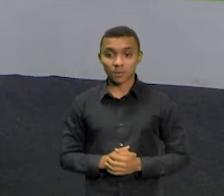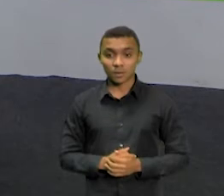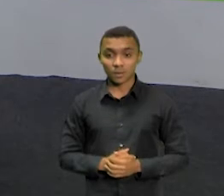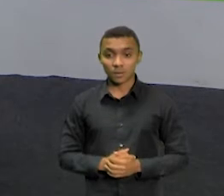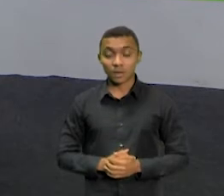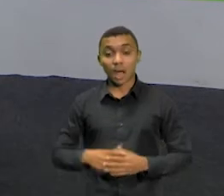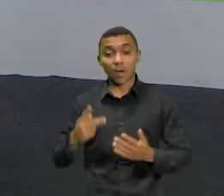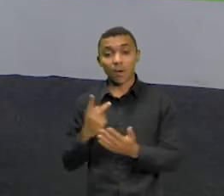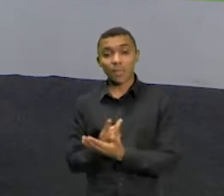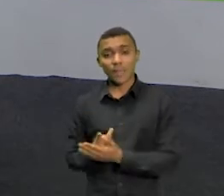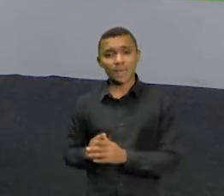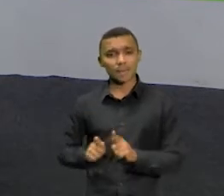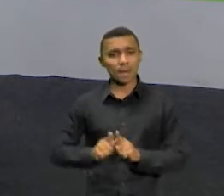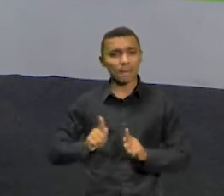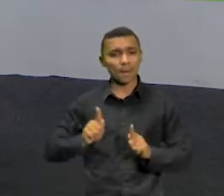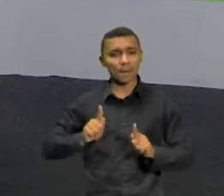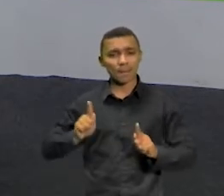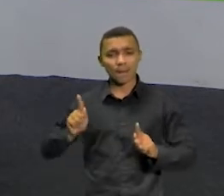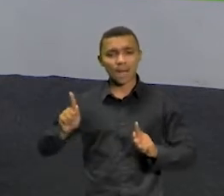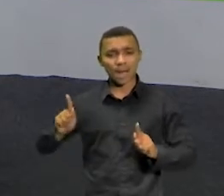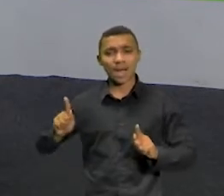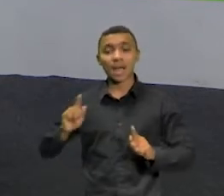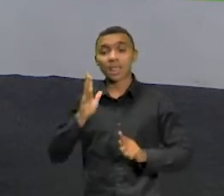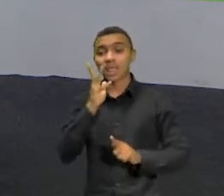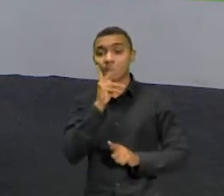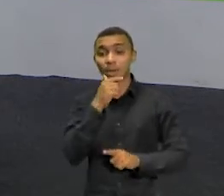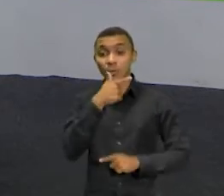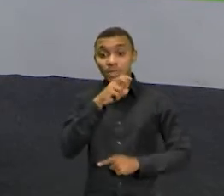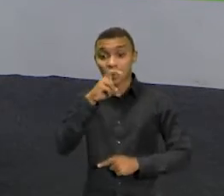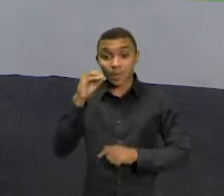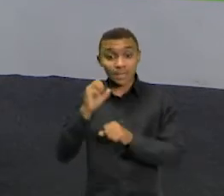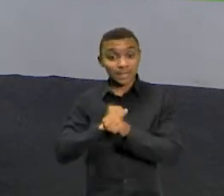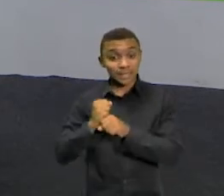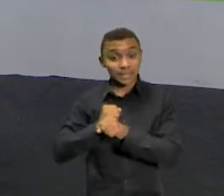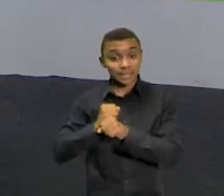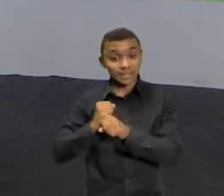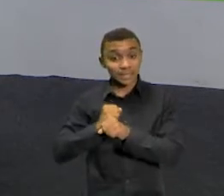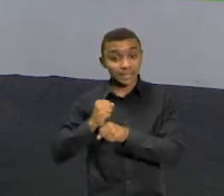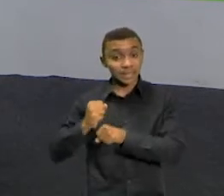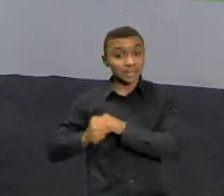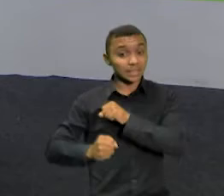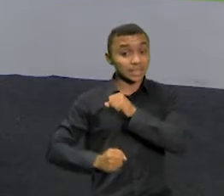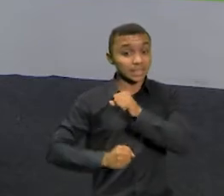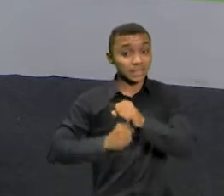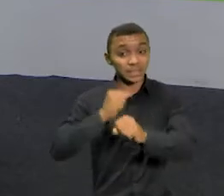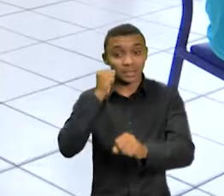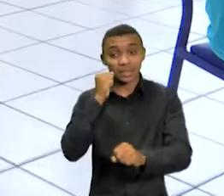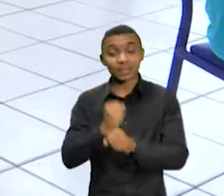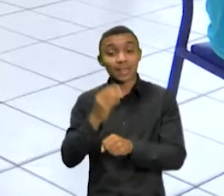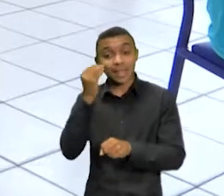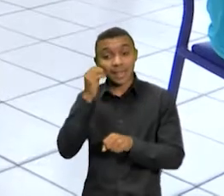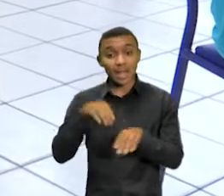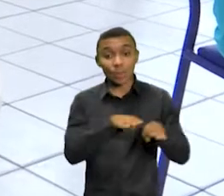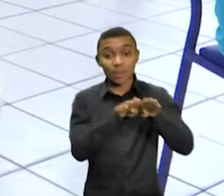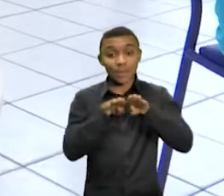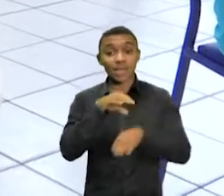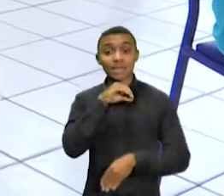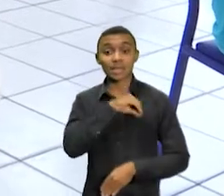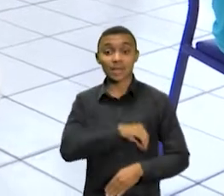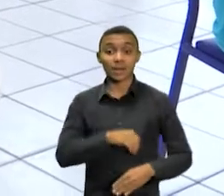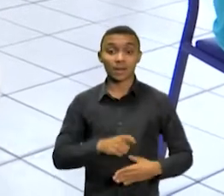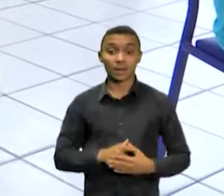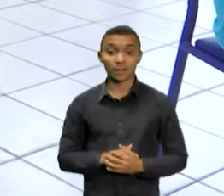avanço, levaremos 250 anos para pôr fim a essa brecha salarial. Vanda é